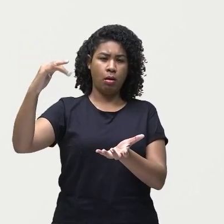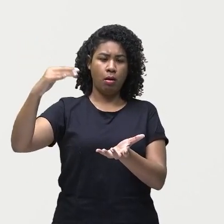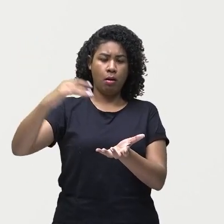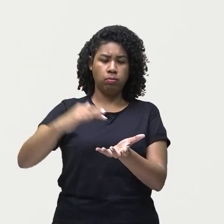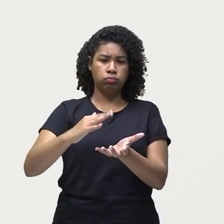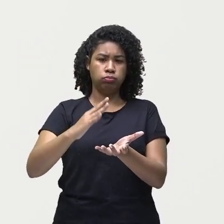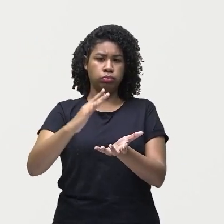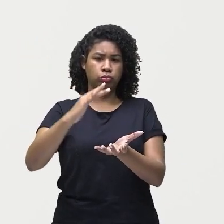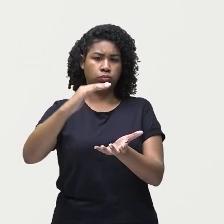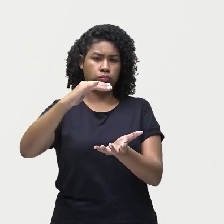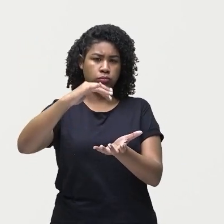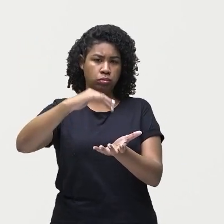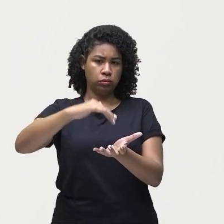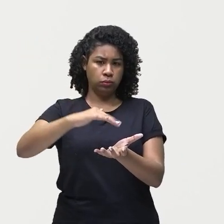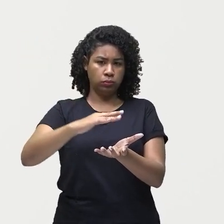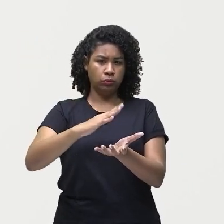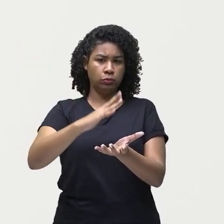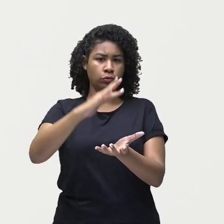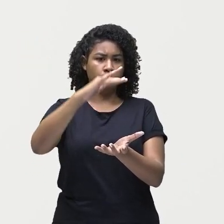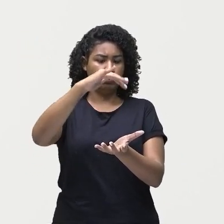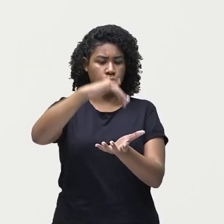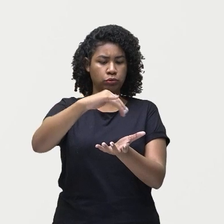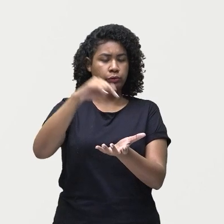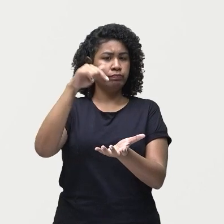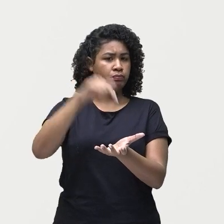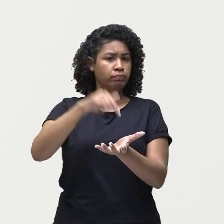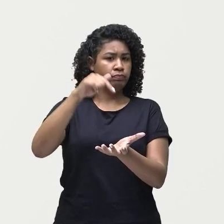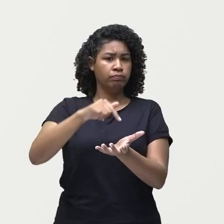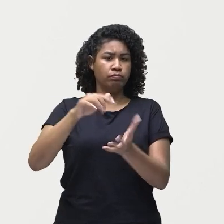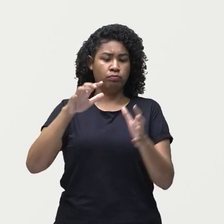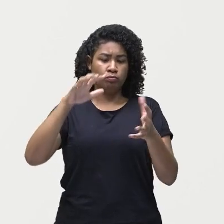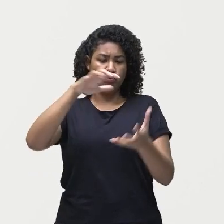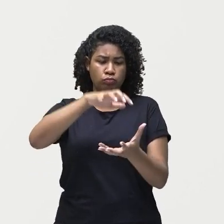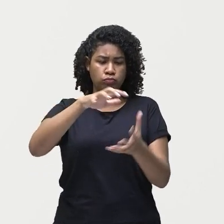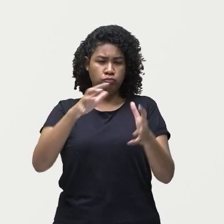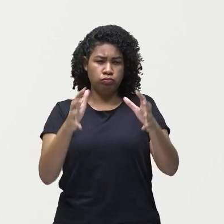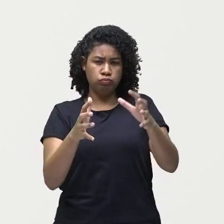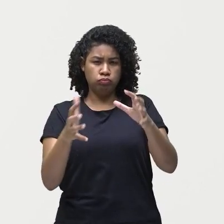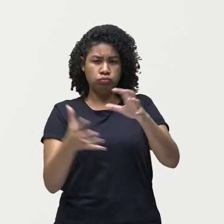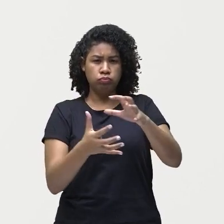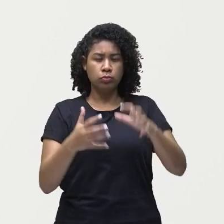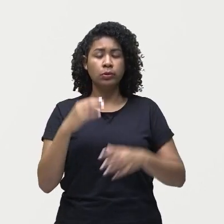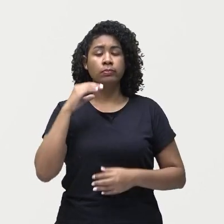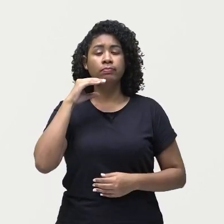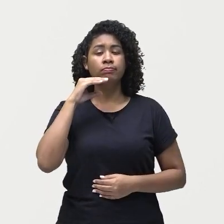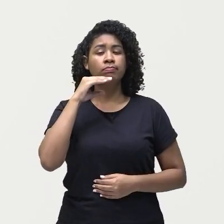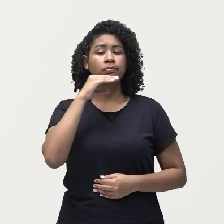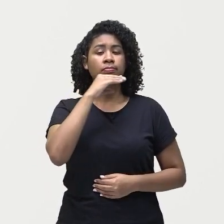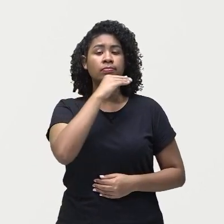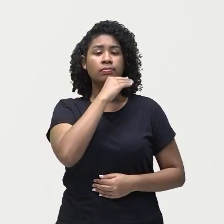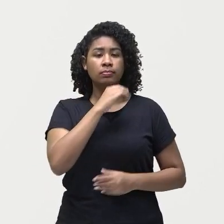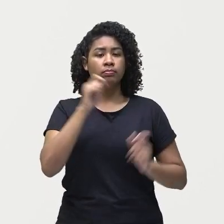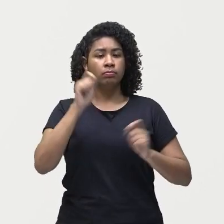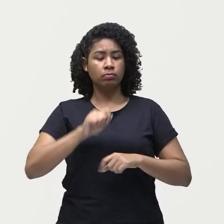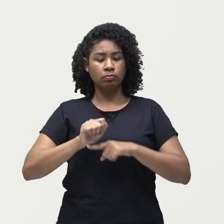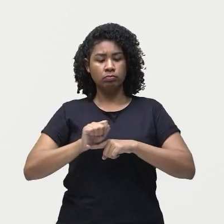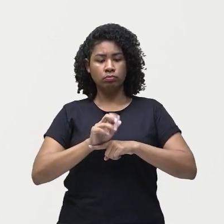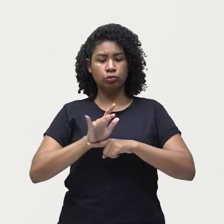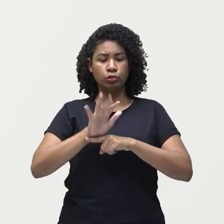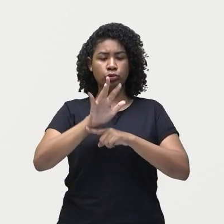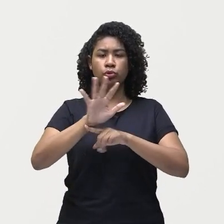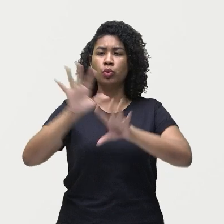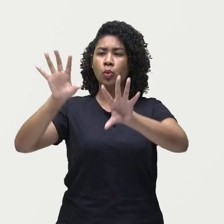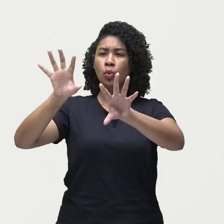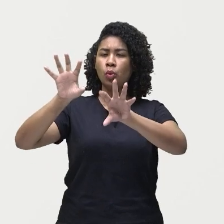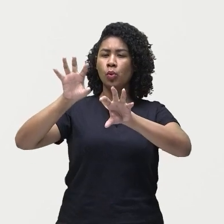espaço, pois determinados gases atmosféricos o absorvem e o retém à